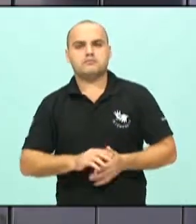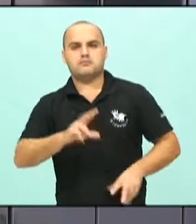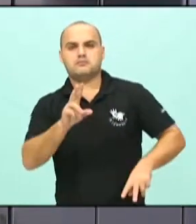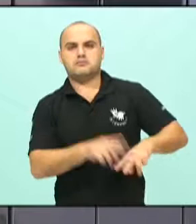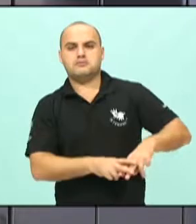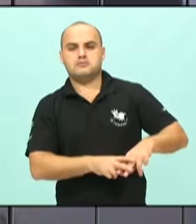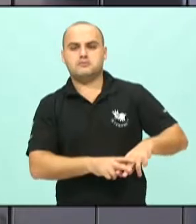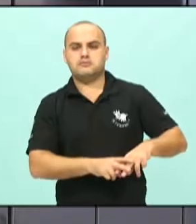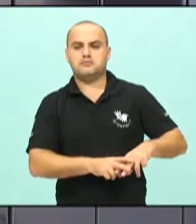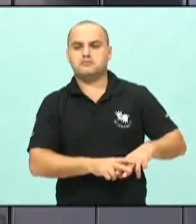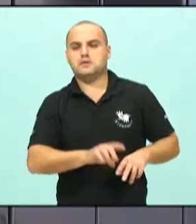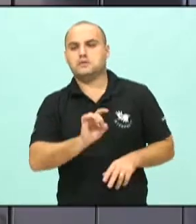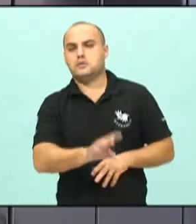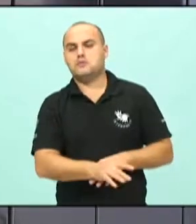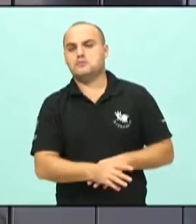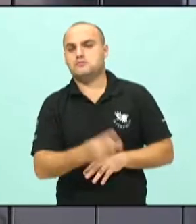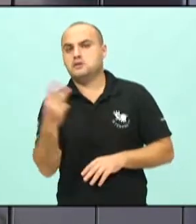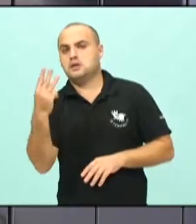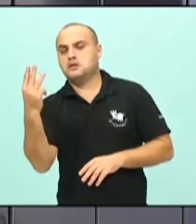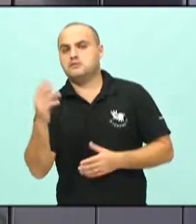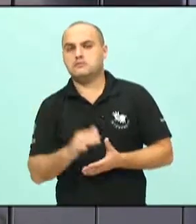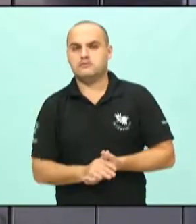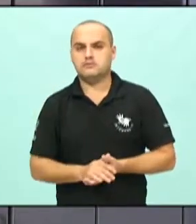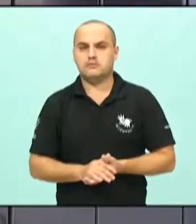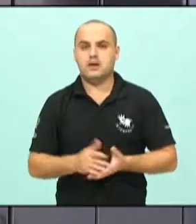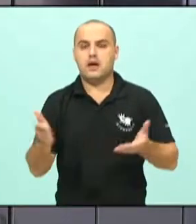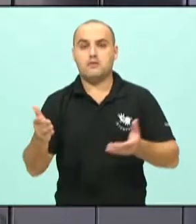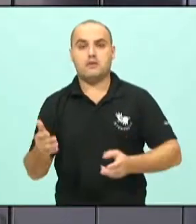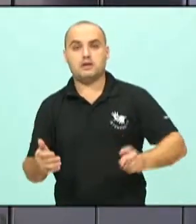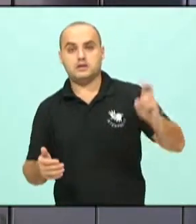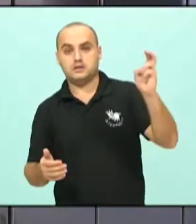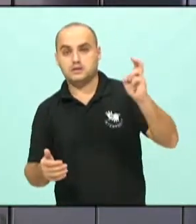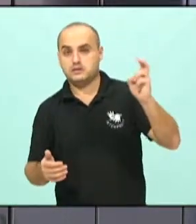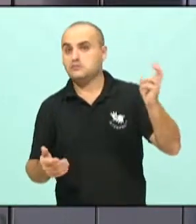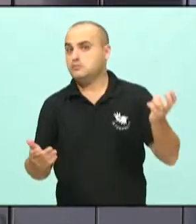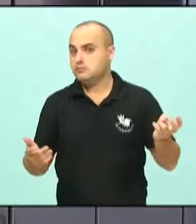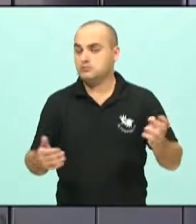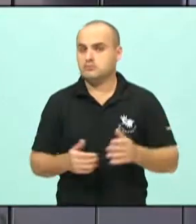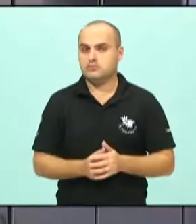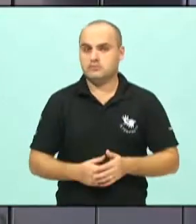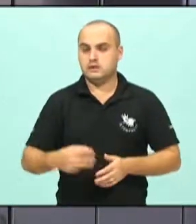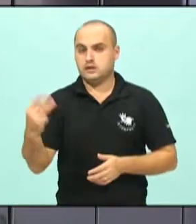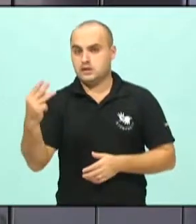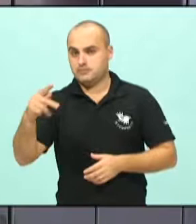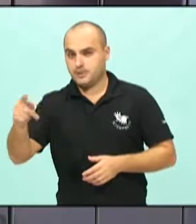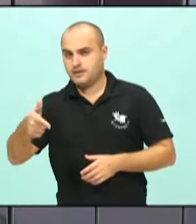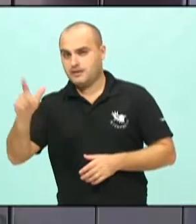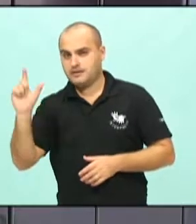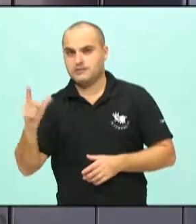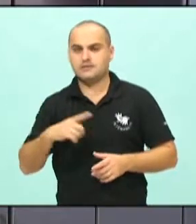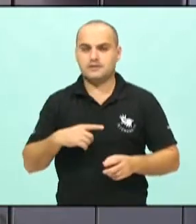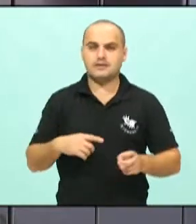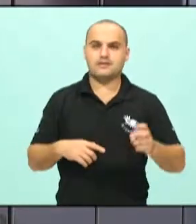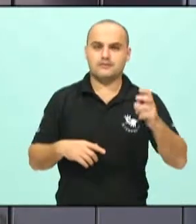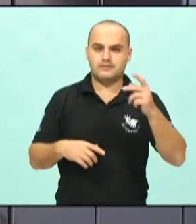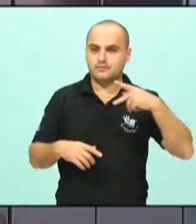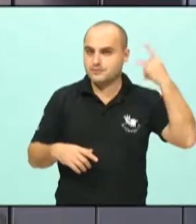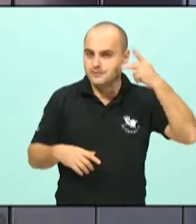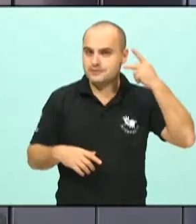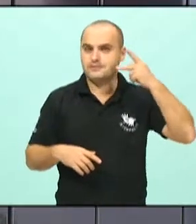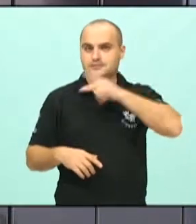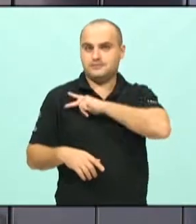P's e agora passou a ser cinco P's, porque além dos três P's anteriores, agora tem o político e tem os